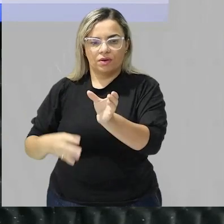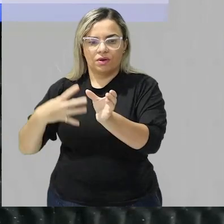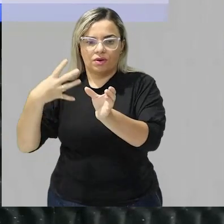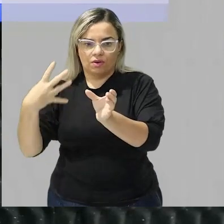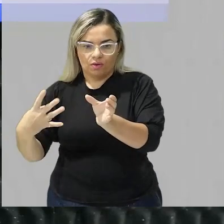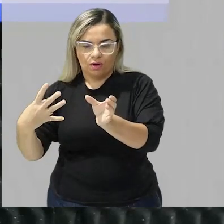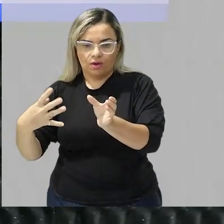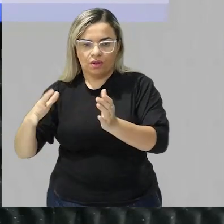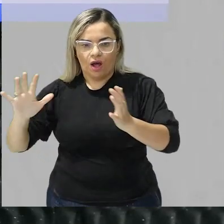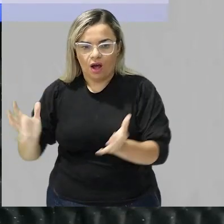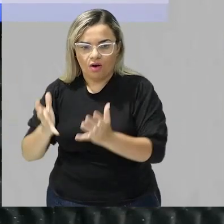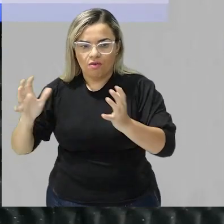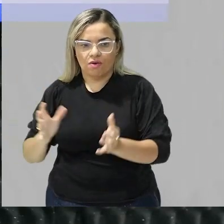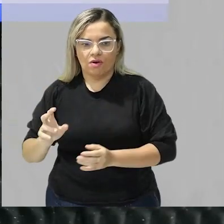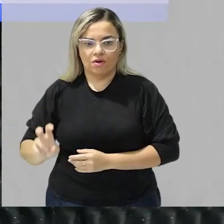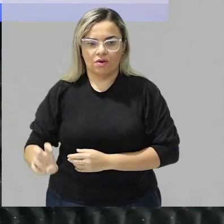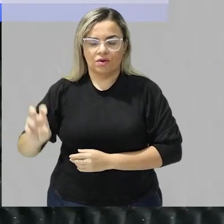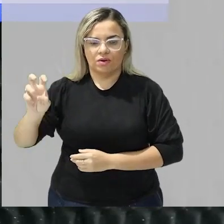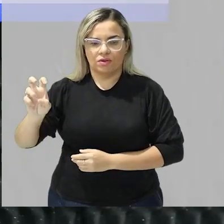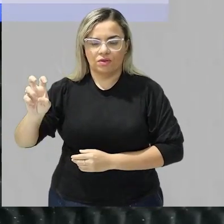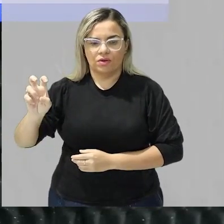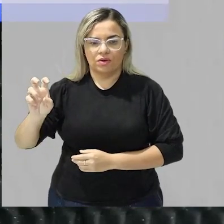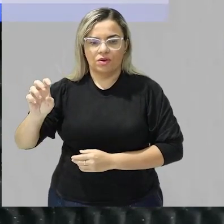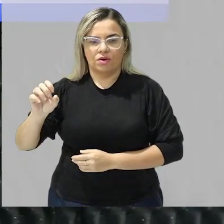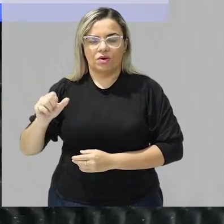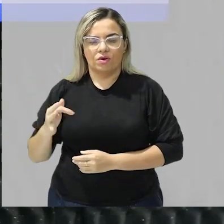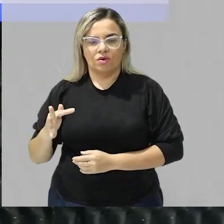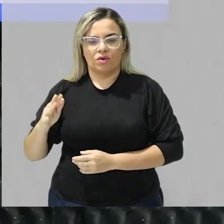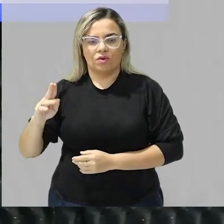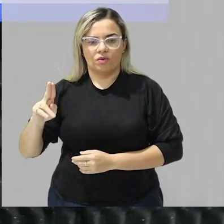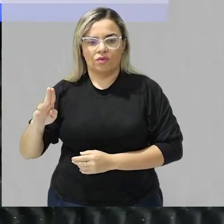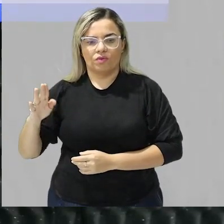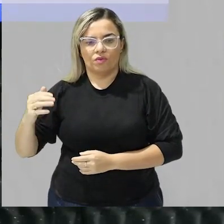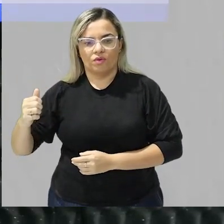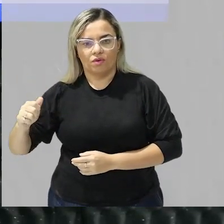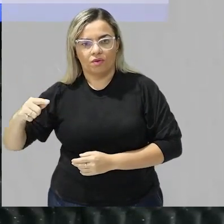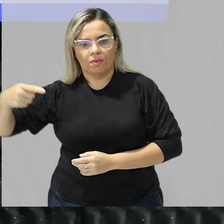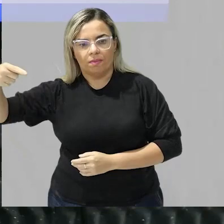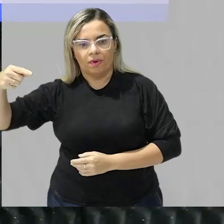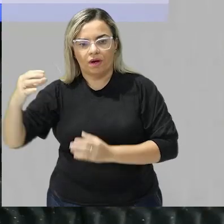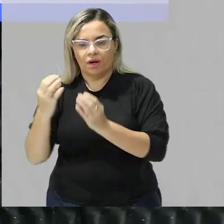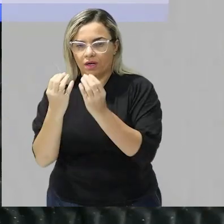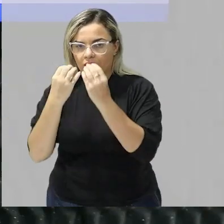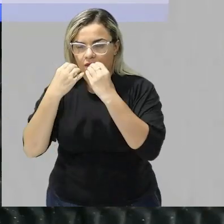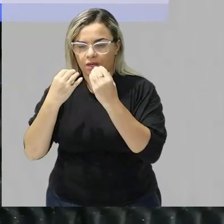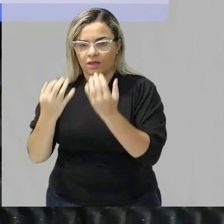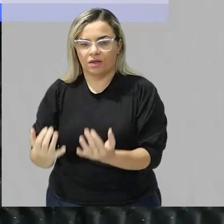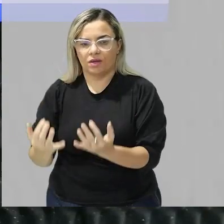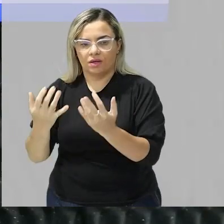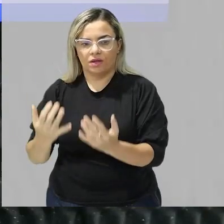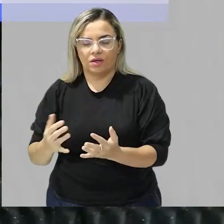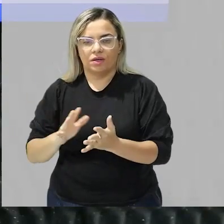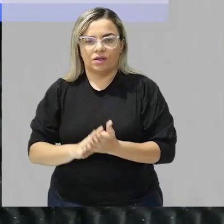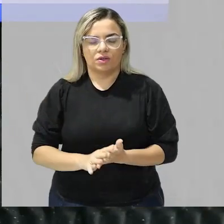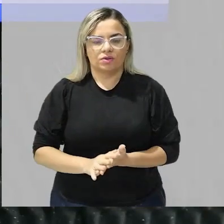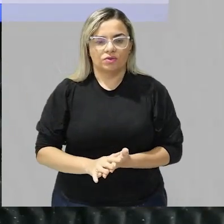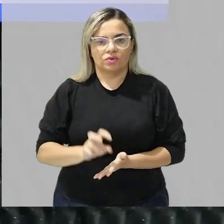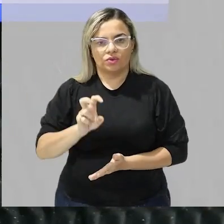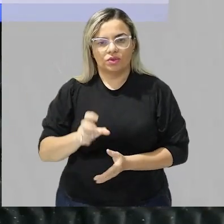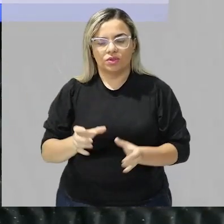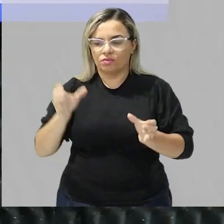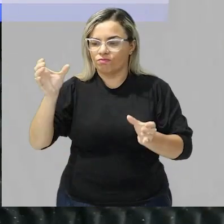e o tubo 5 fubar de milho cozido então nos 5 tubos alimentos diferentes